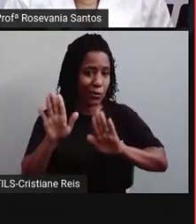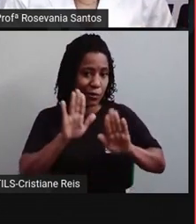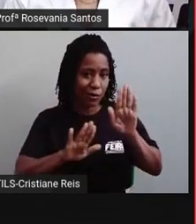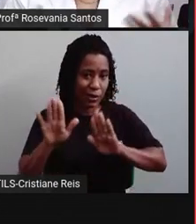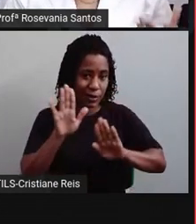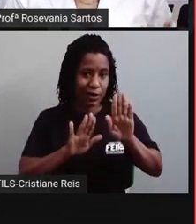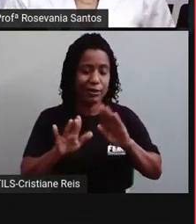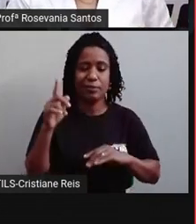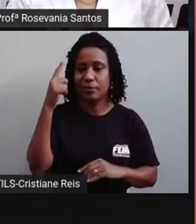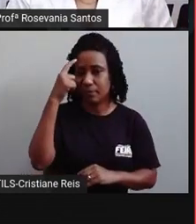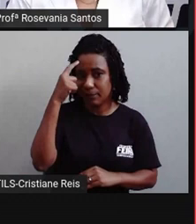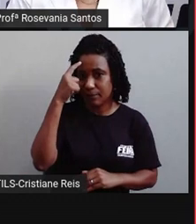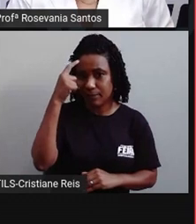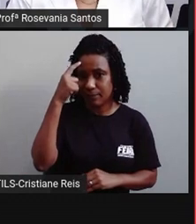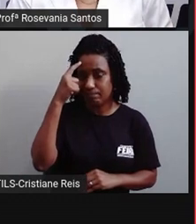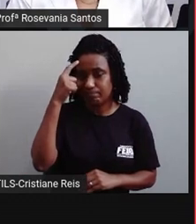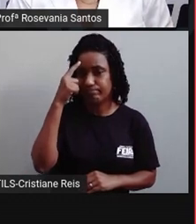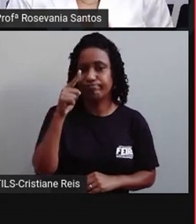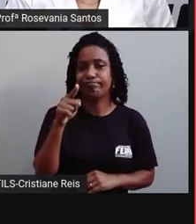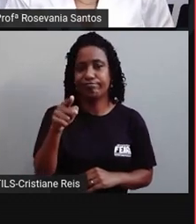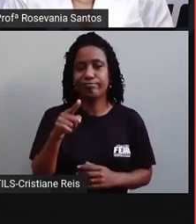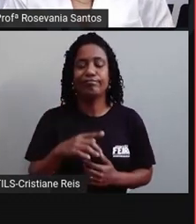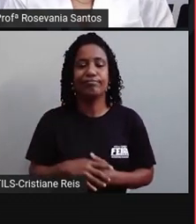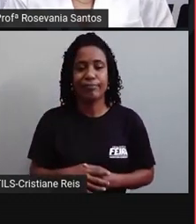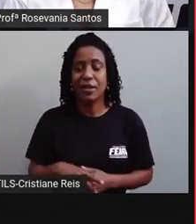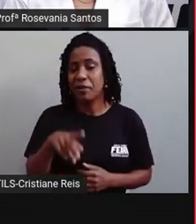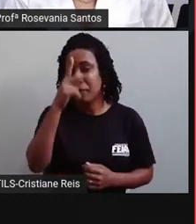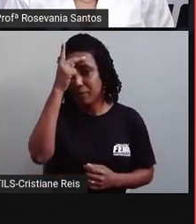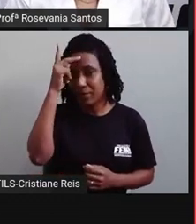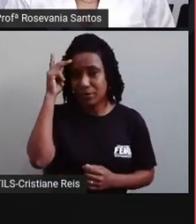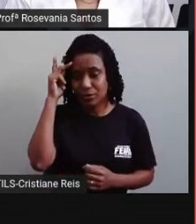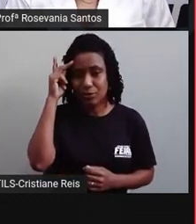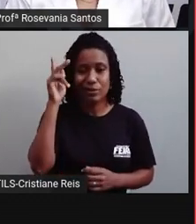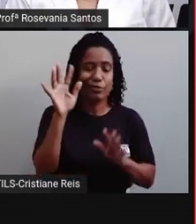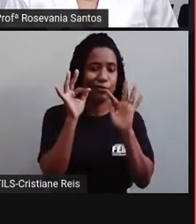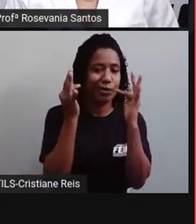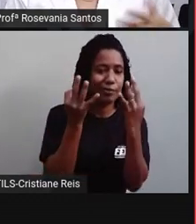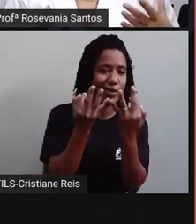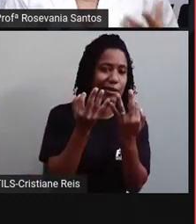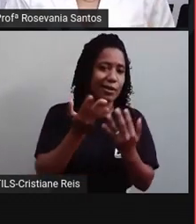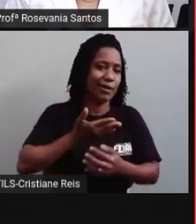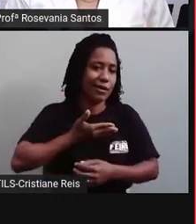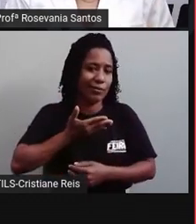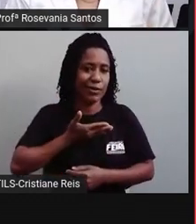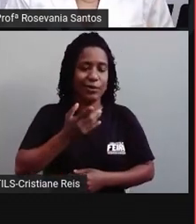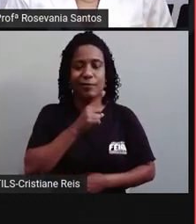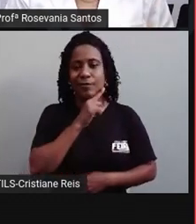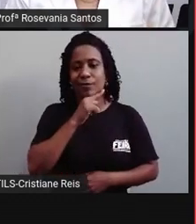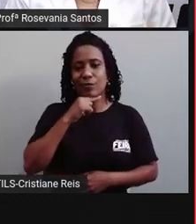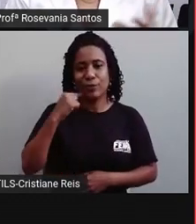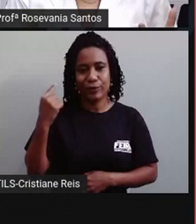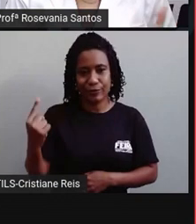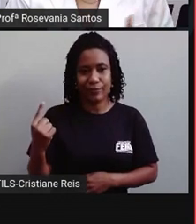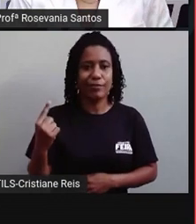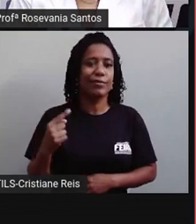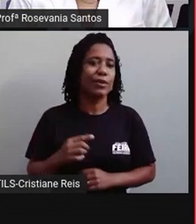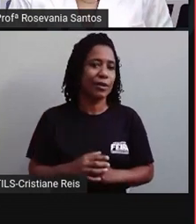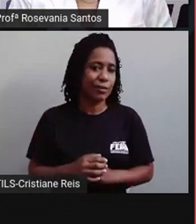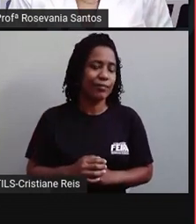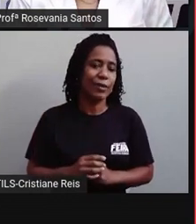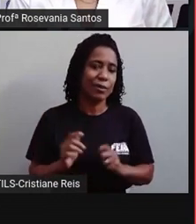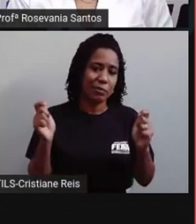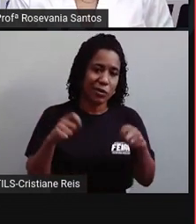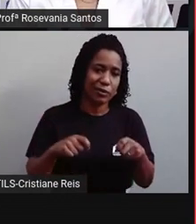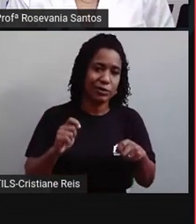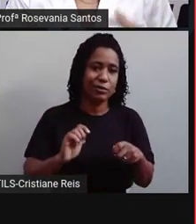mesmo, né, nessas pessoas que perderam seus entes queridos e lembrar também que pode, infelizmente,